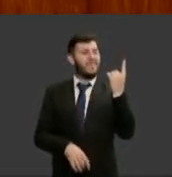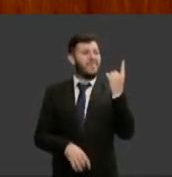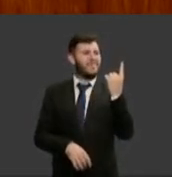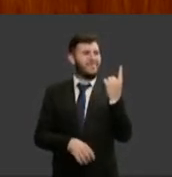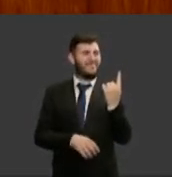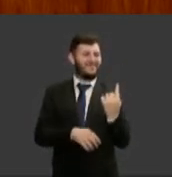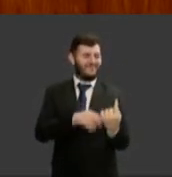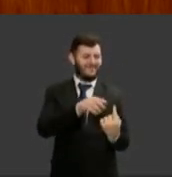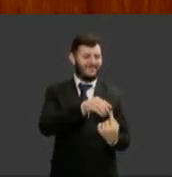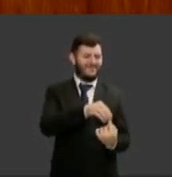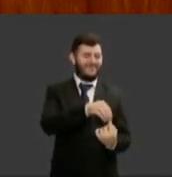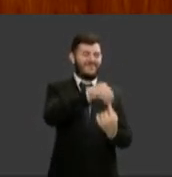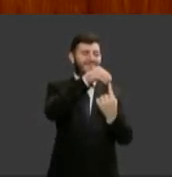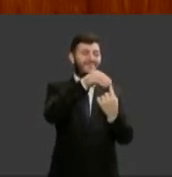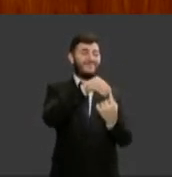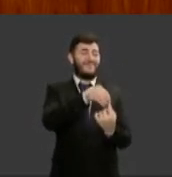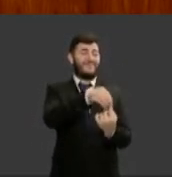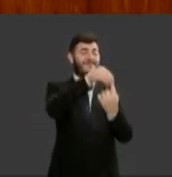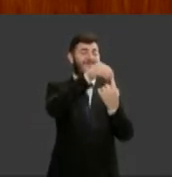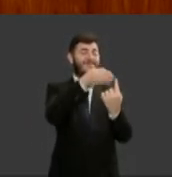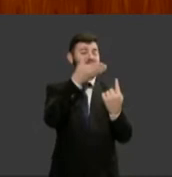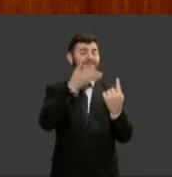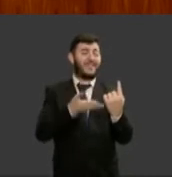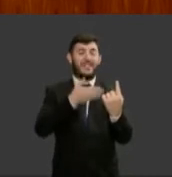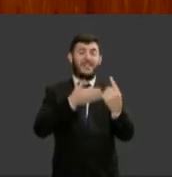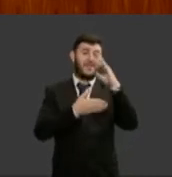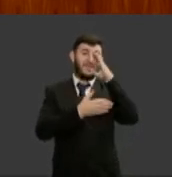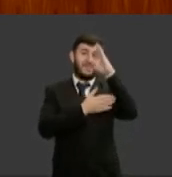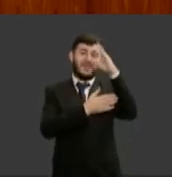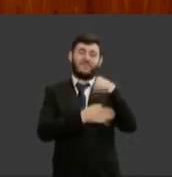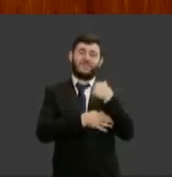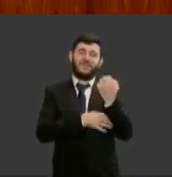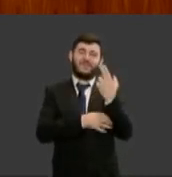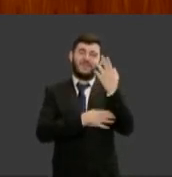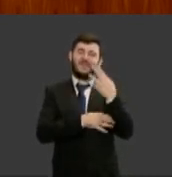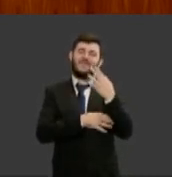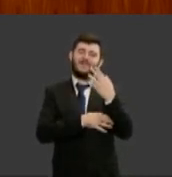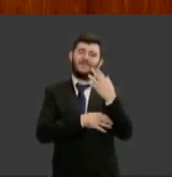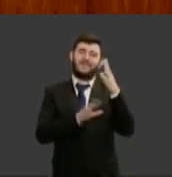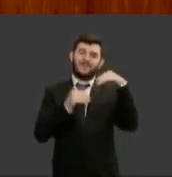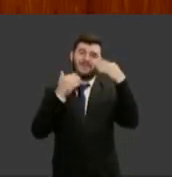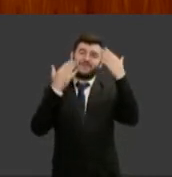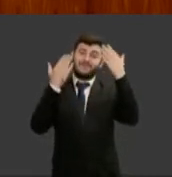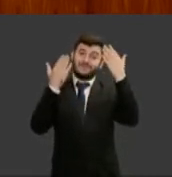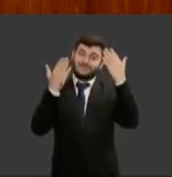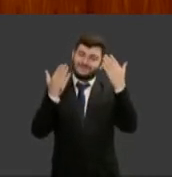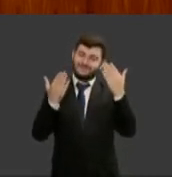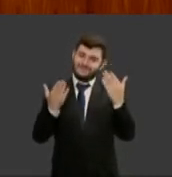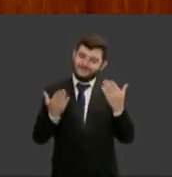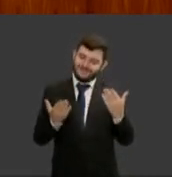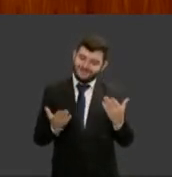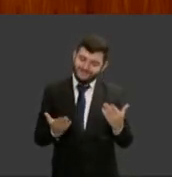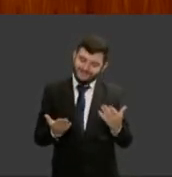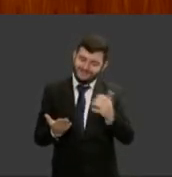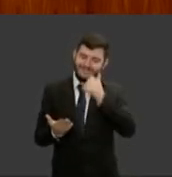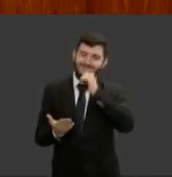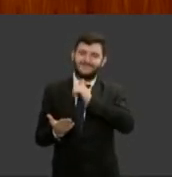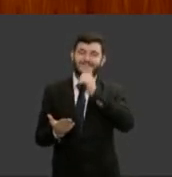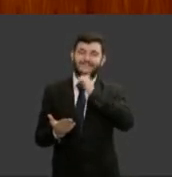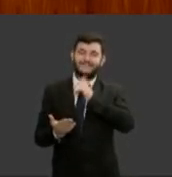e que quero dedicar dedicar a todas as mulheres nessa oportunidade